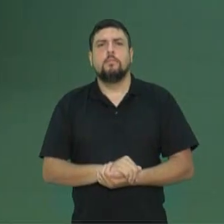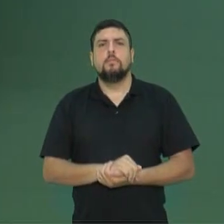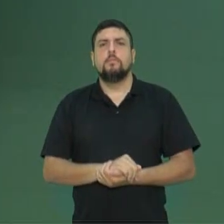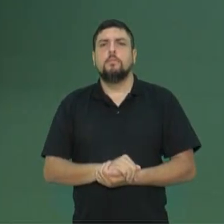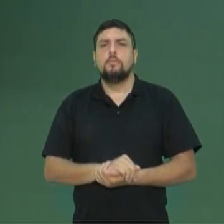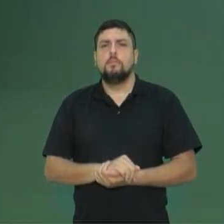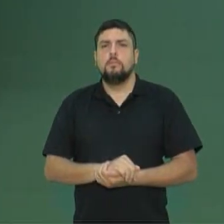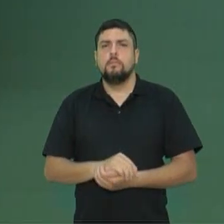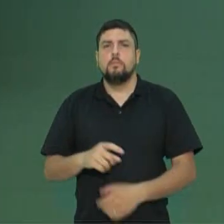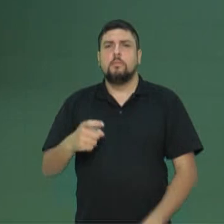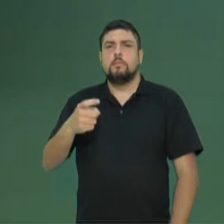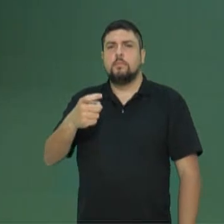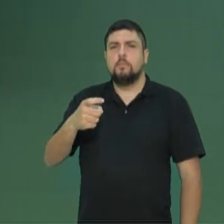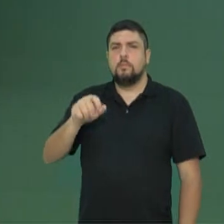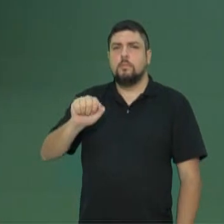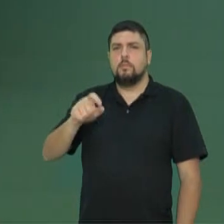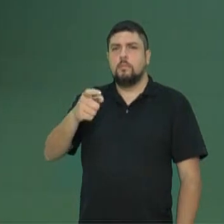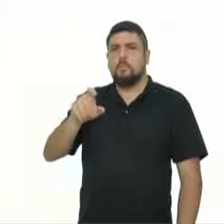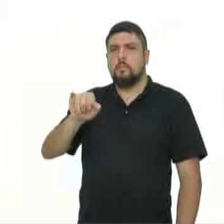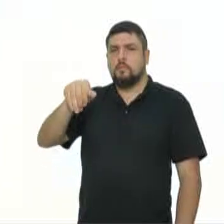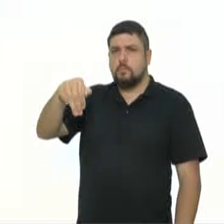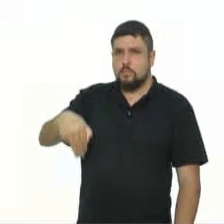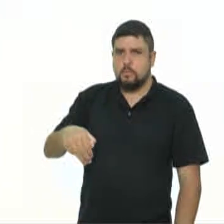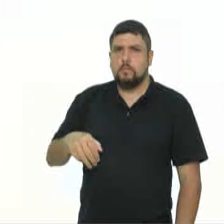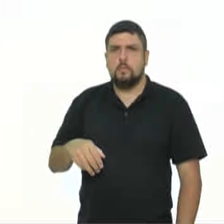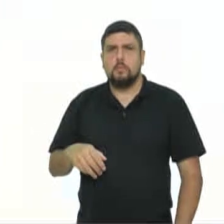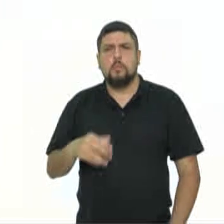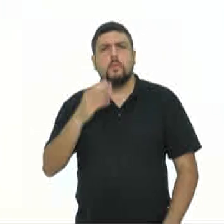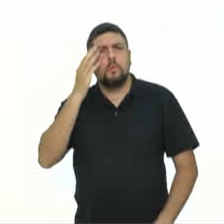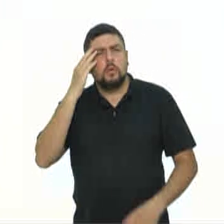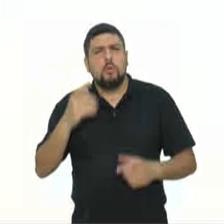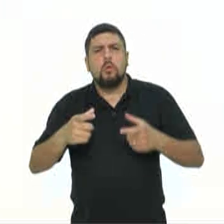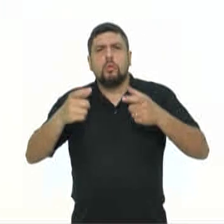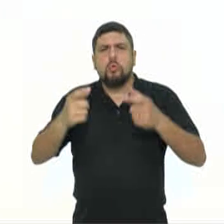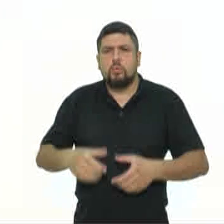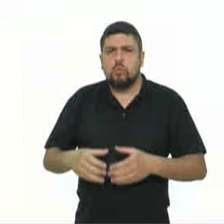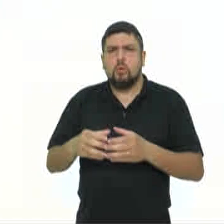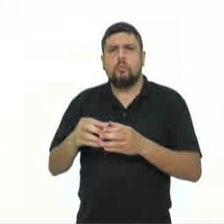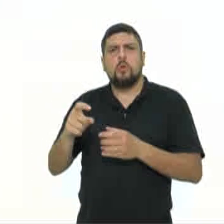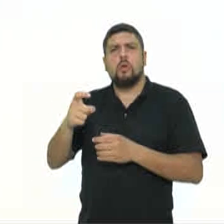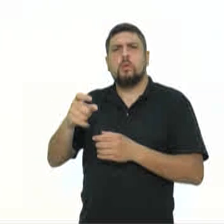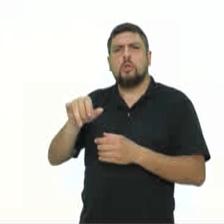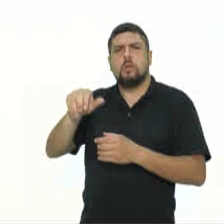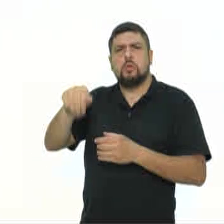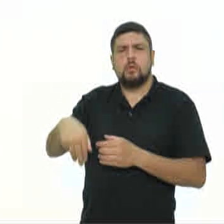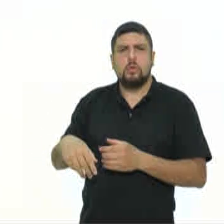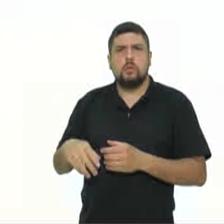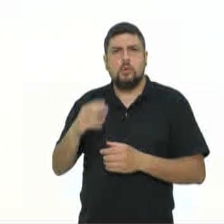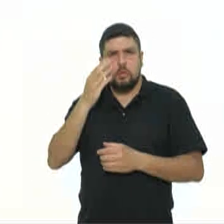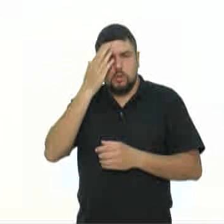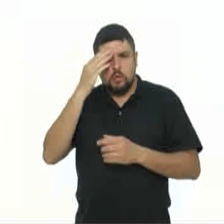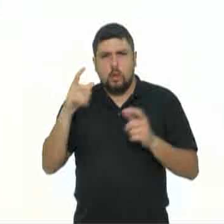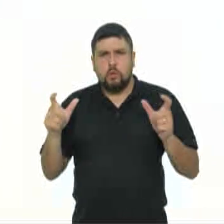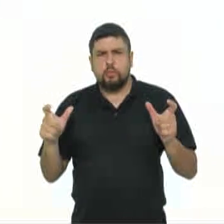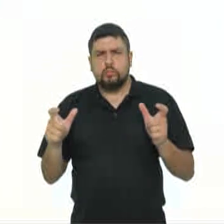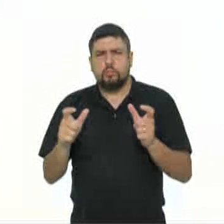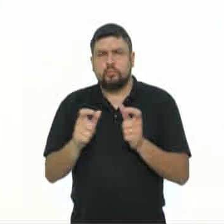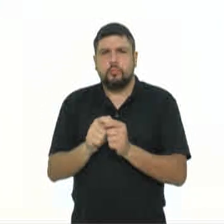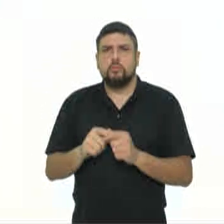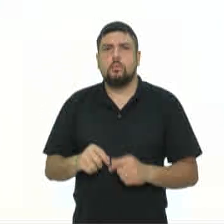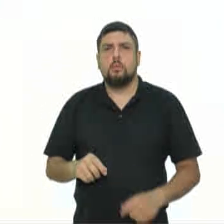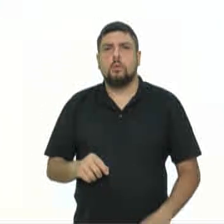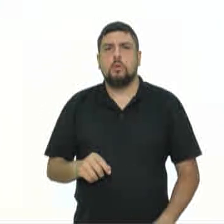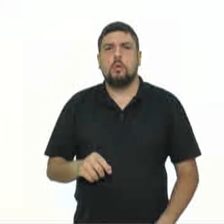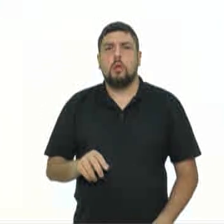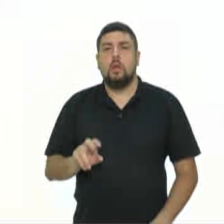O chaxim está sendo extinto. Você sabe de onde vem o chaxim? Sabia que ele está em extinção? Pois é, o chaxim é o nome vulgar